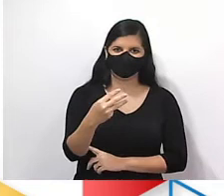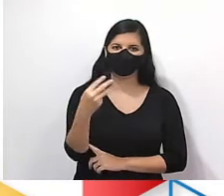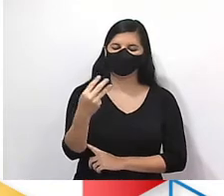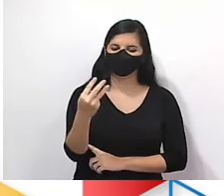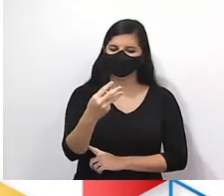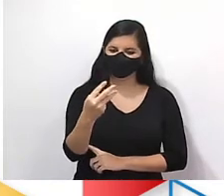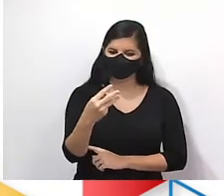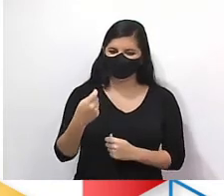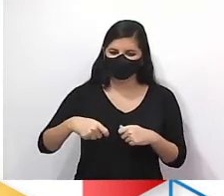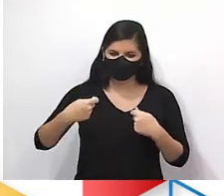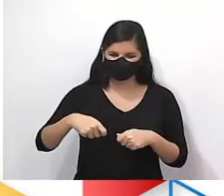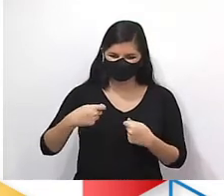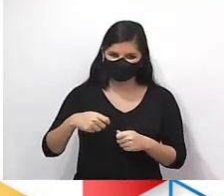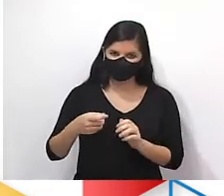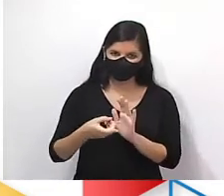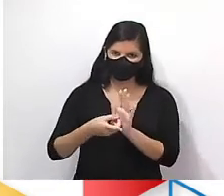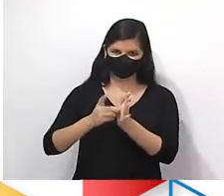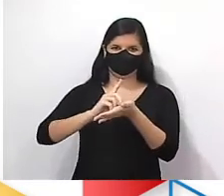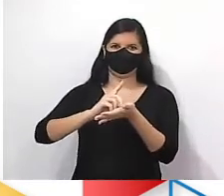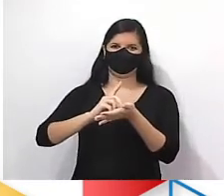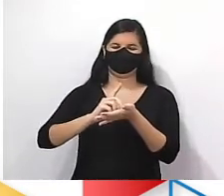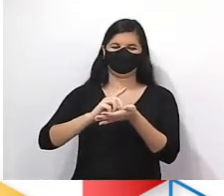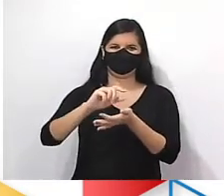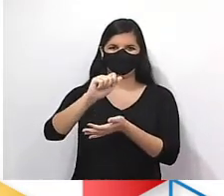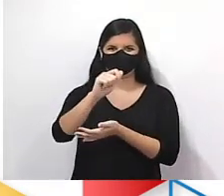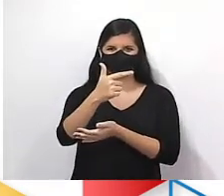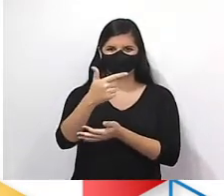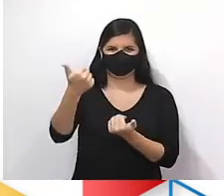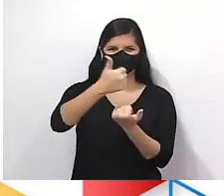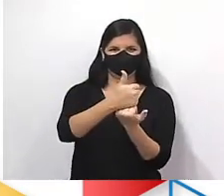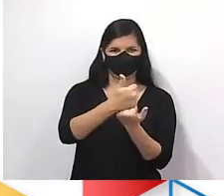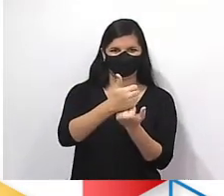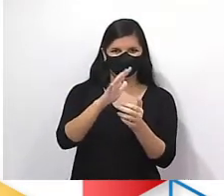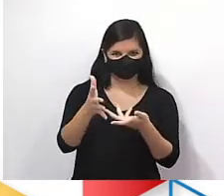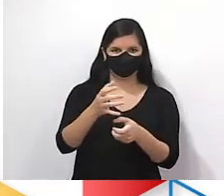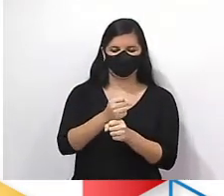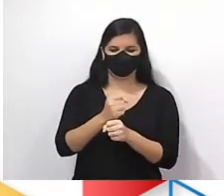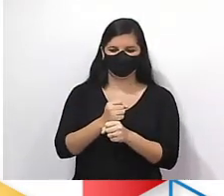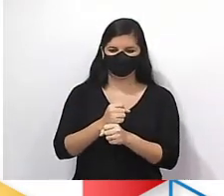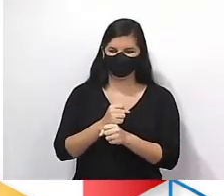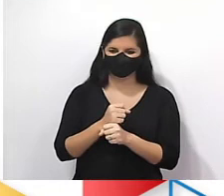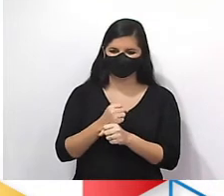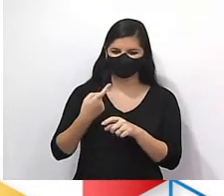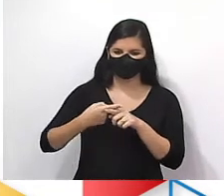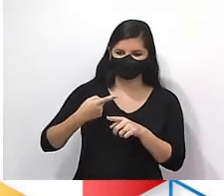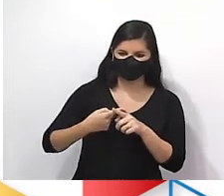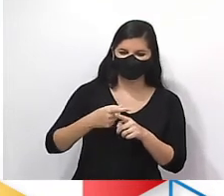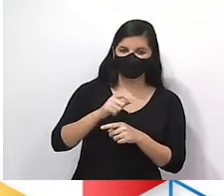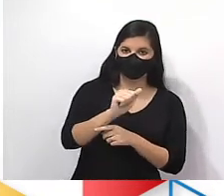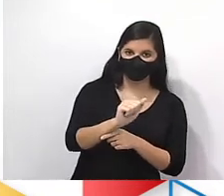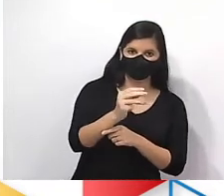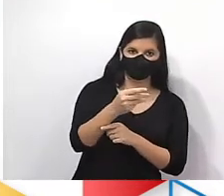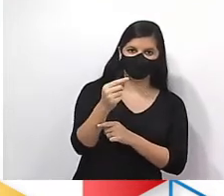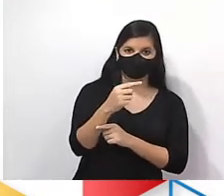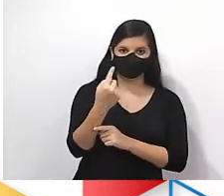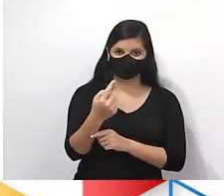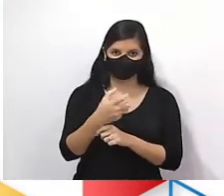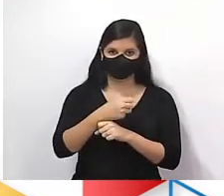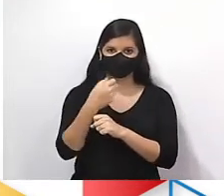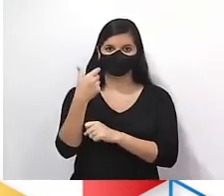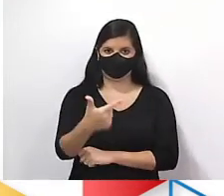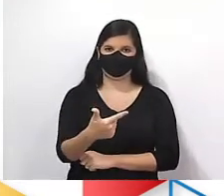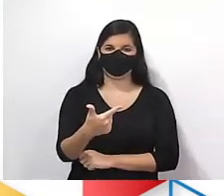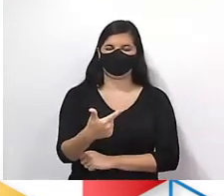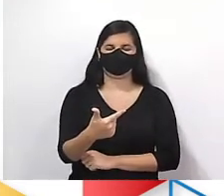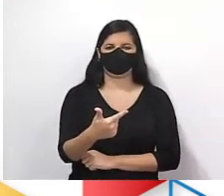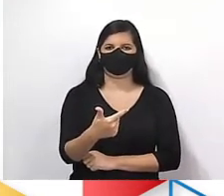A3, eu preciso do termo anterior, o A2, que nós já calculamos. Por quê? A3 menos 1 vai dar A2, tá